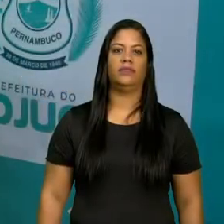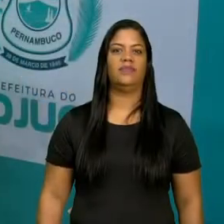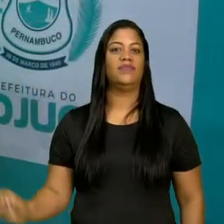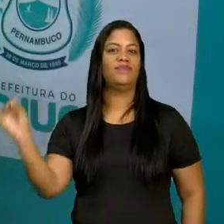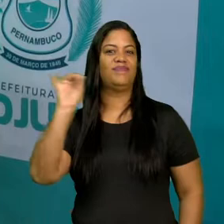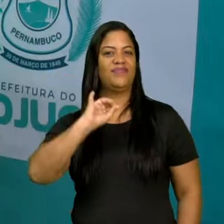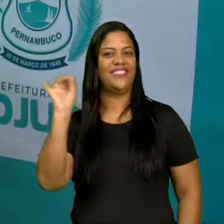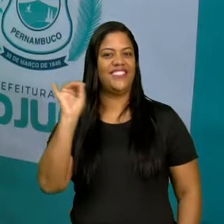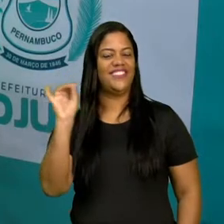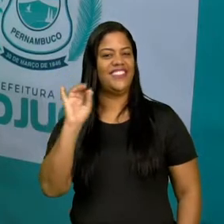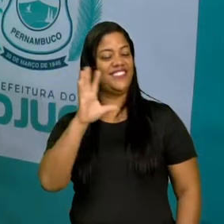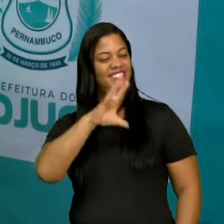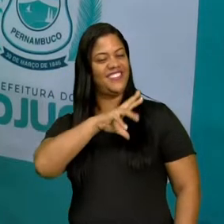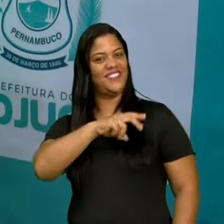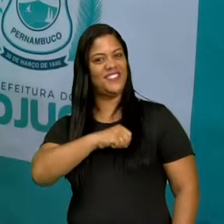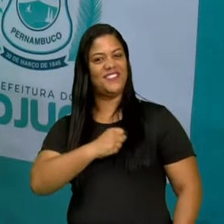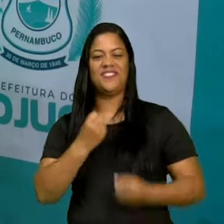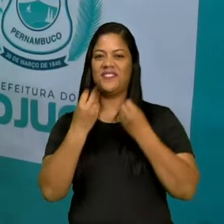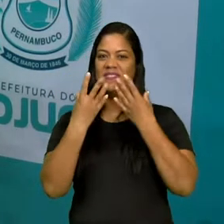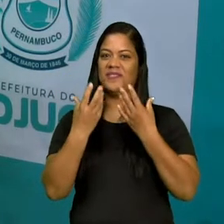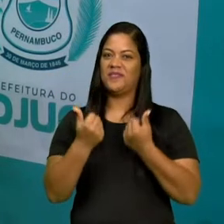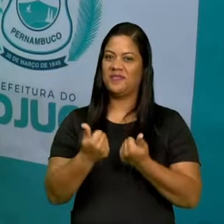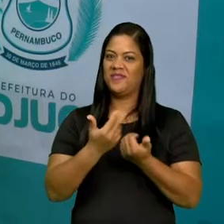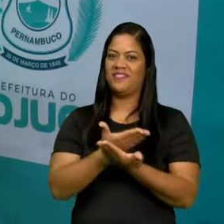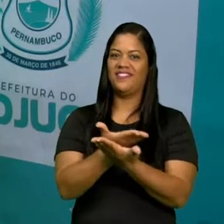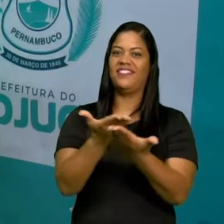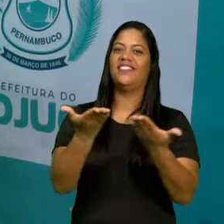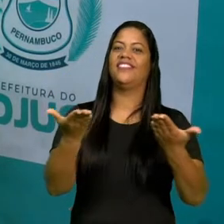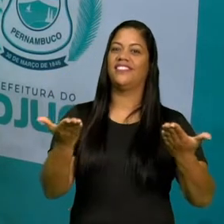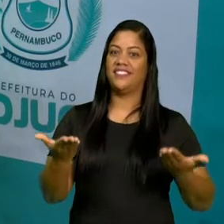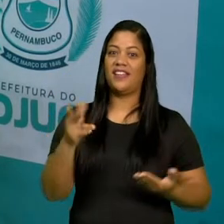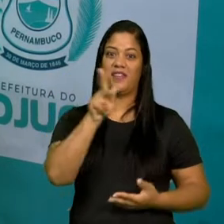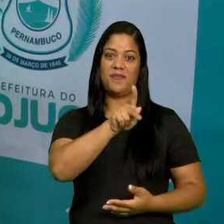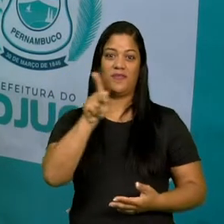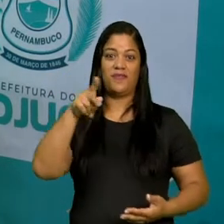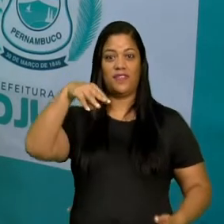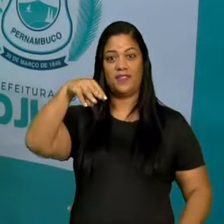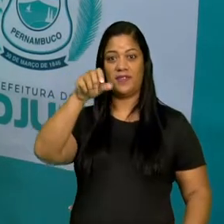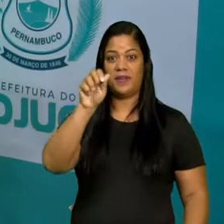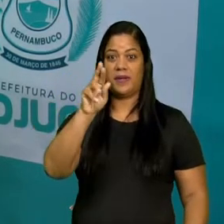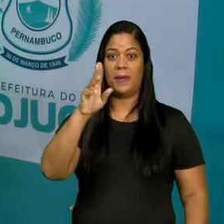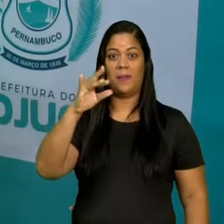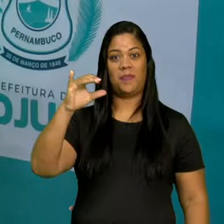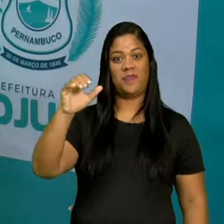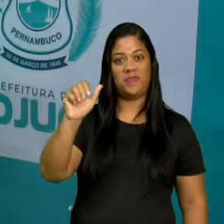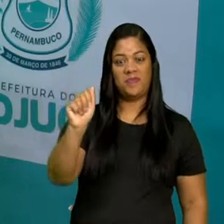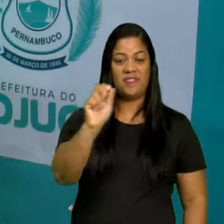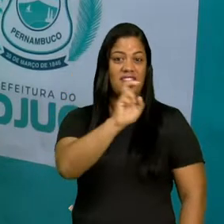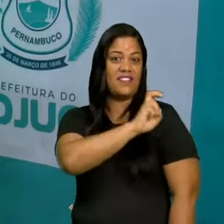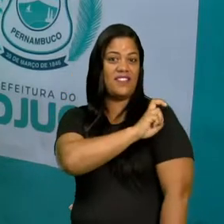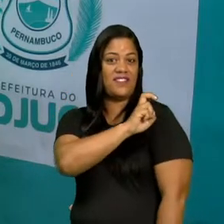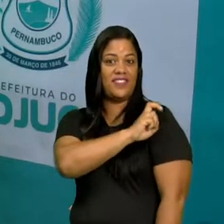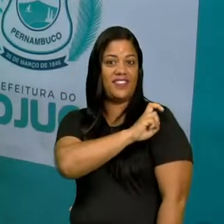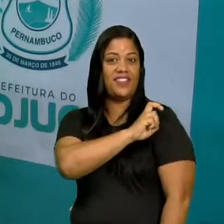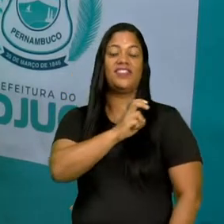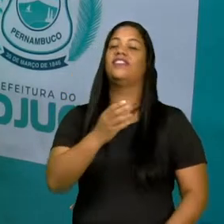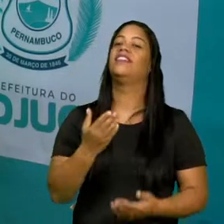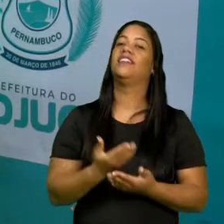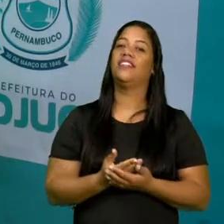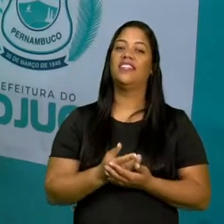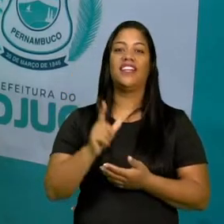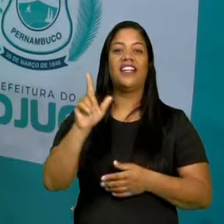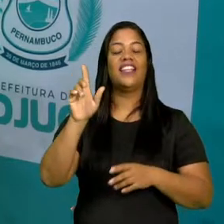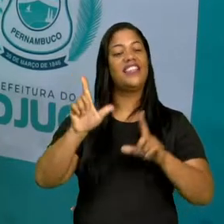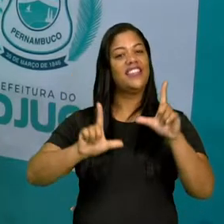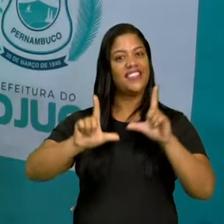Olá, amores! Tudo bem com vocês? Sou professora Márcia Firmino, do quinto ano, e nossa TV por